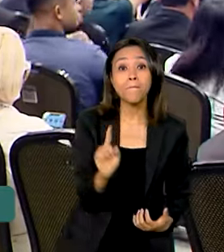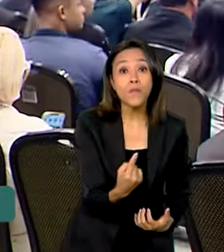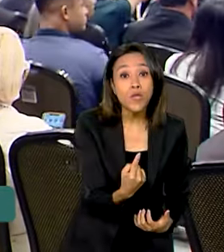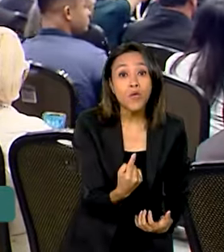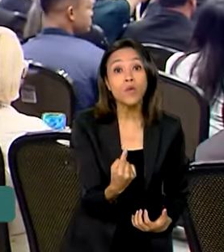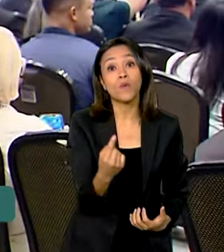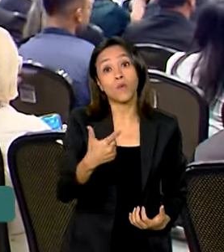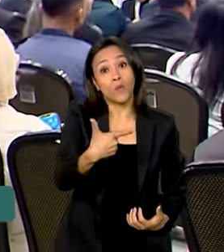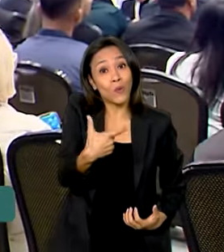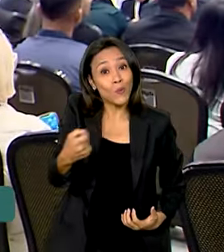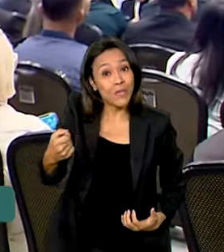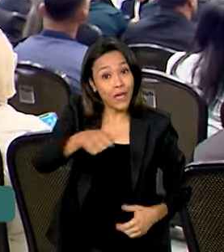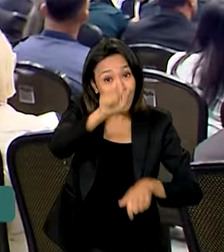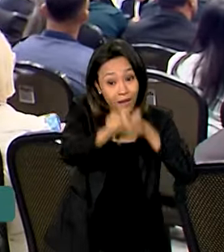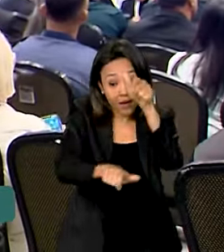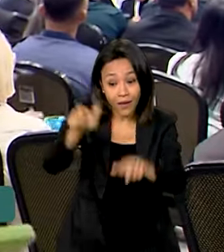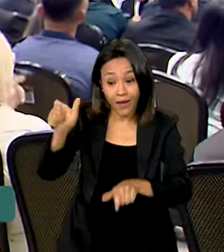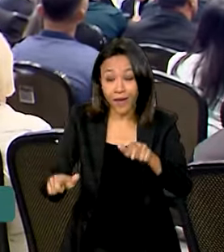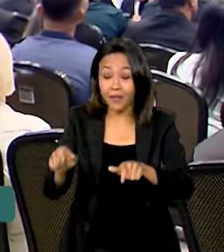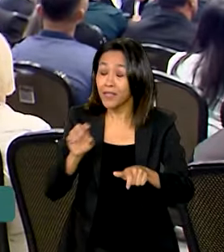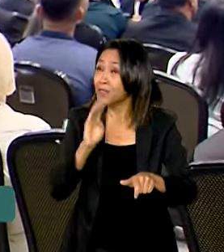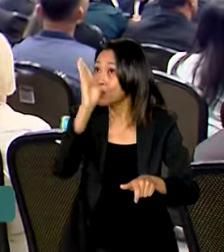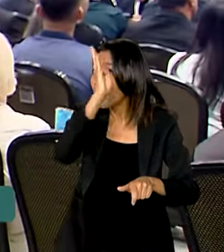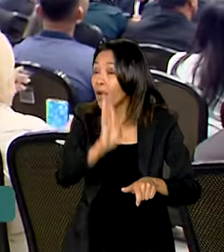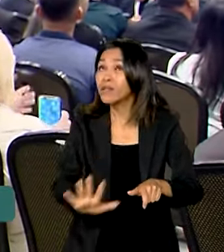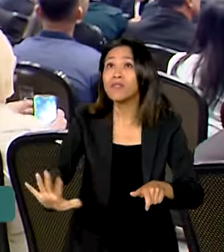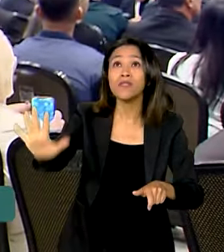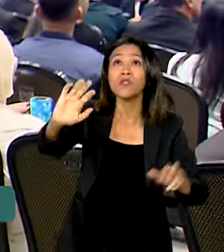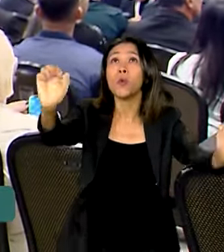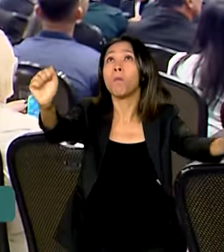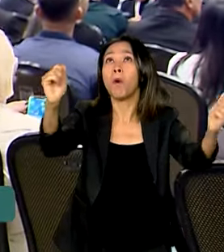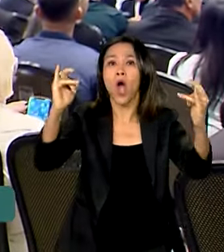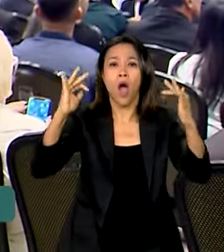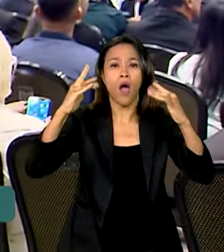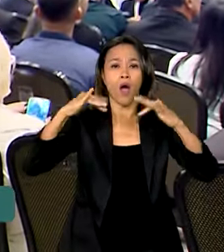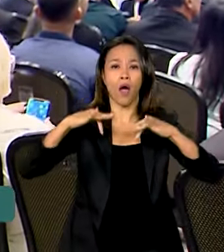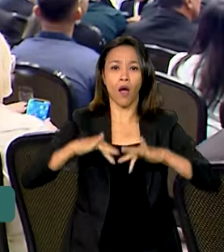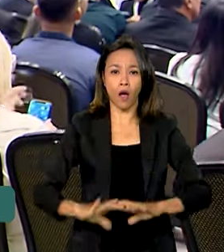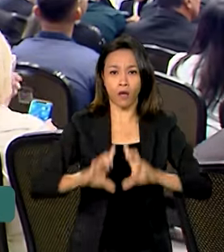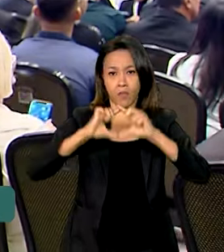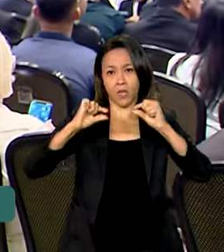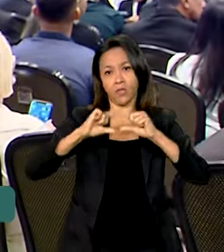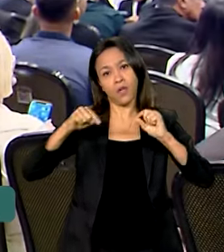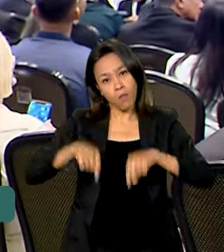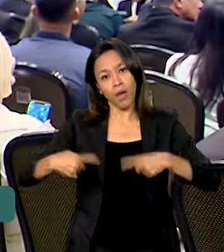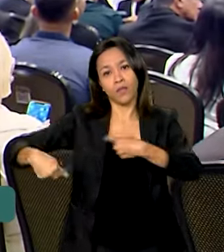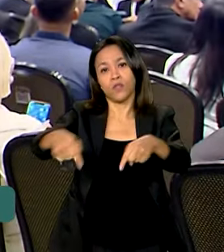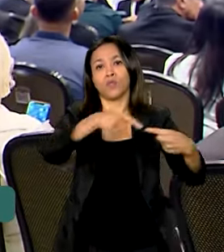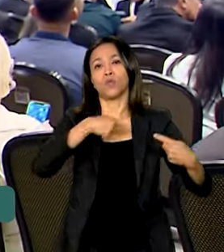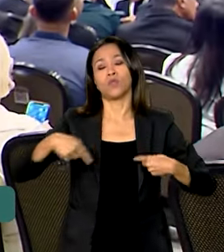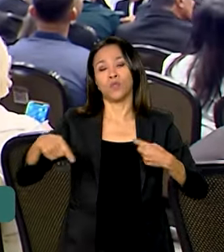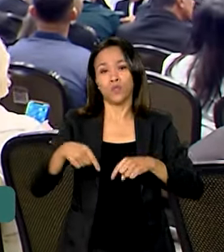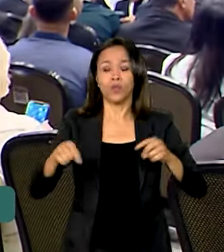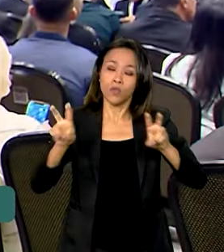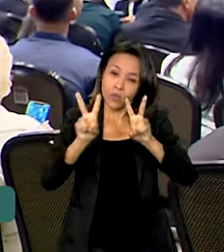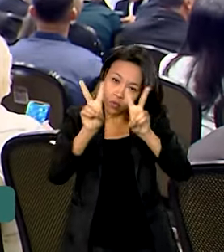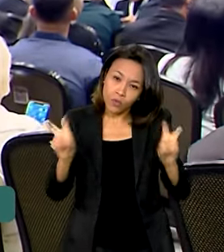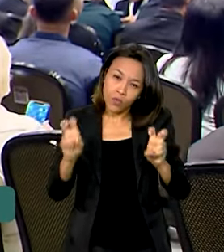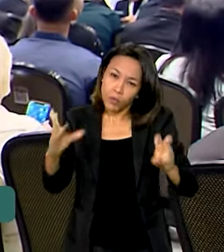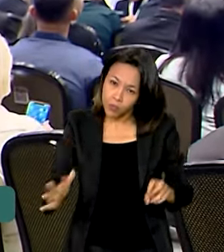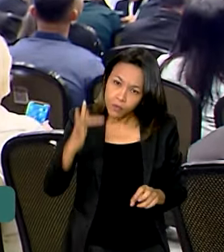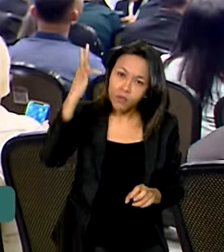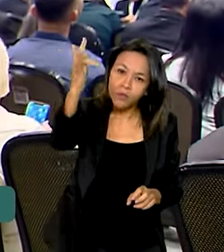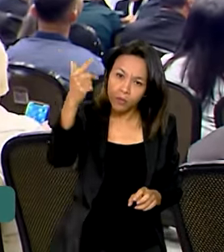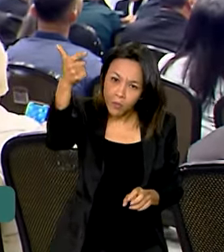participantes. Gente que veio de todo o país para discutir um futuro mais inclusivo. A expectativa é de que o